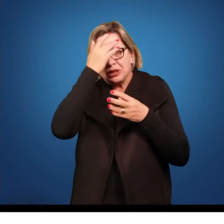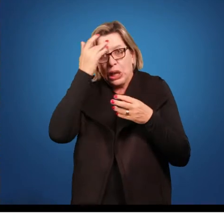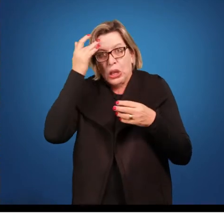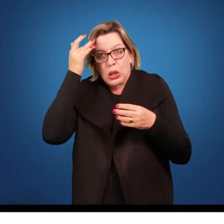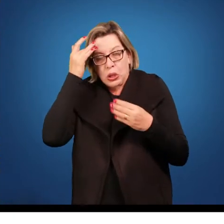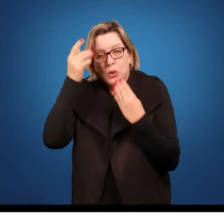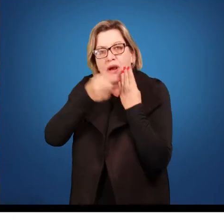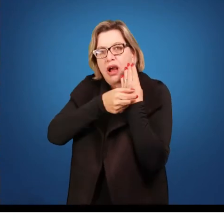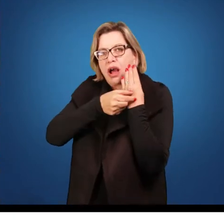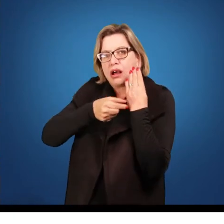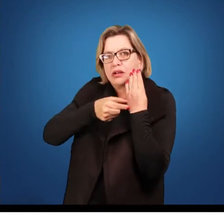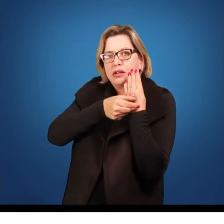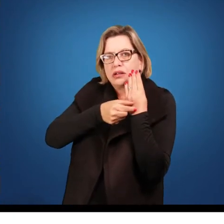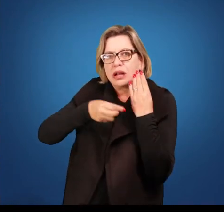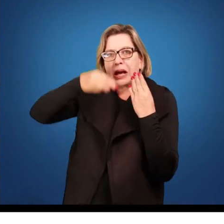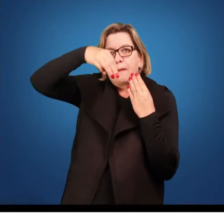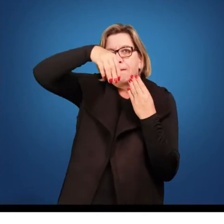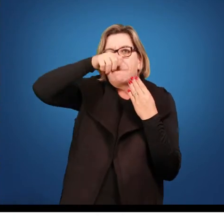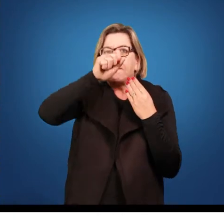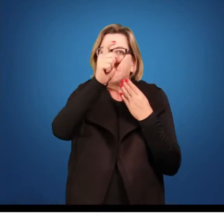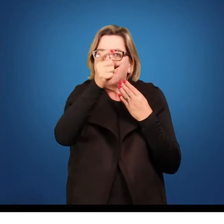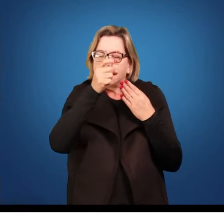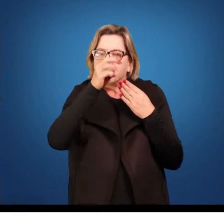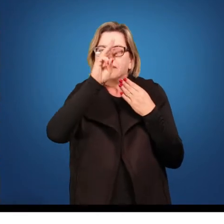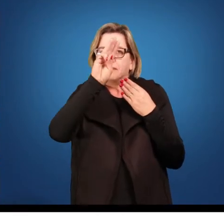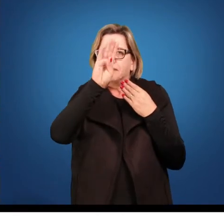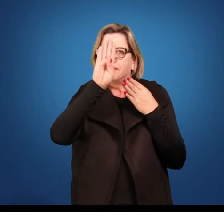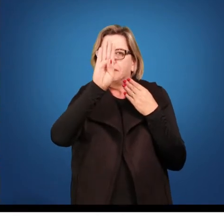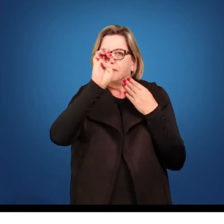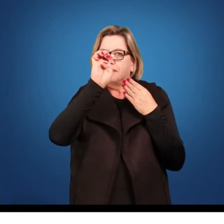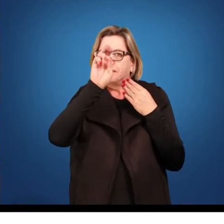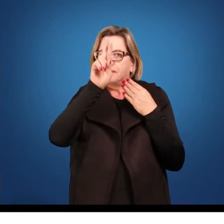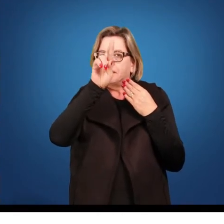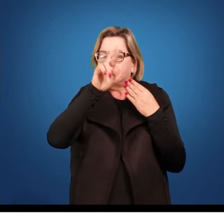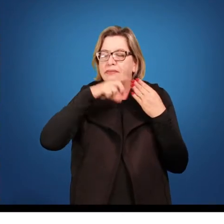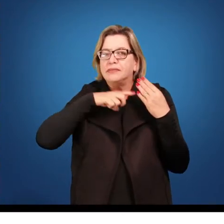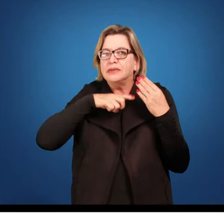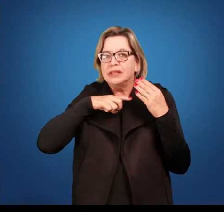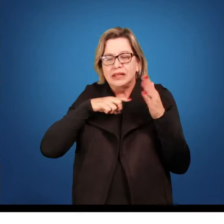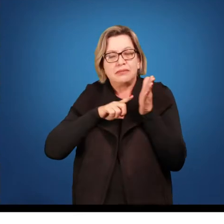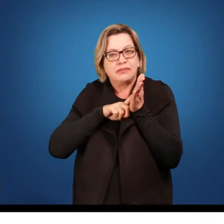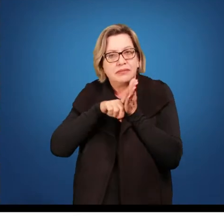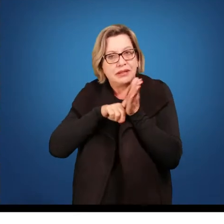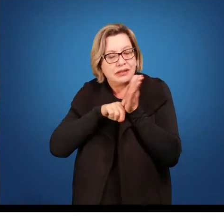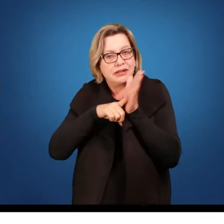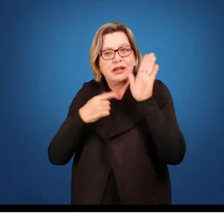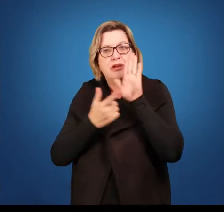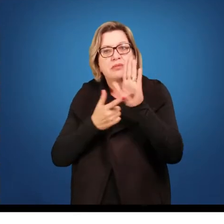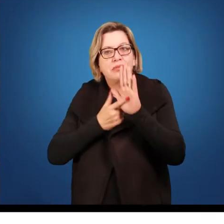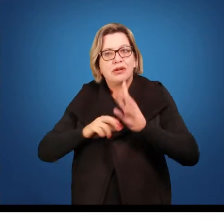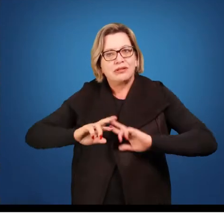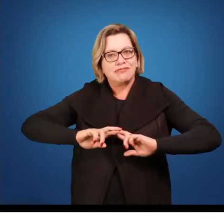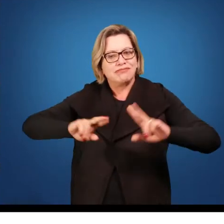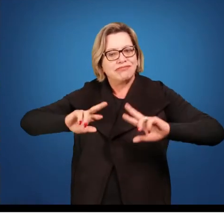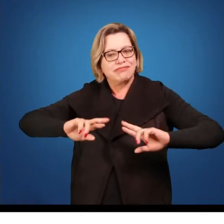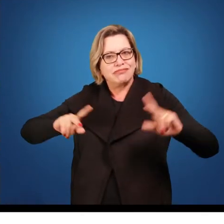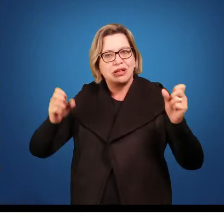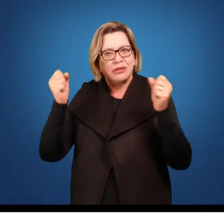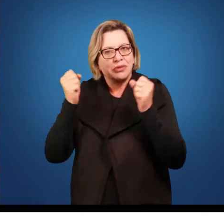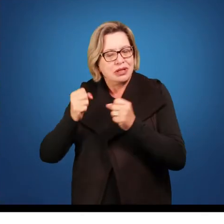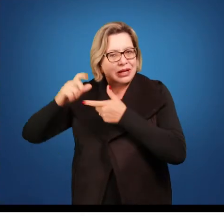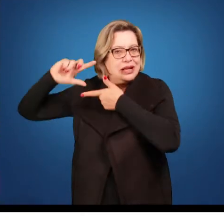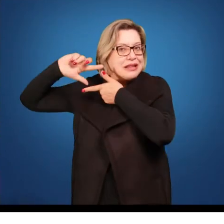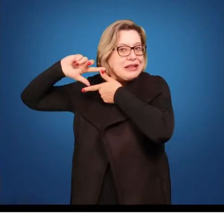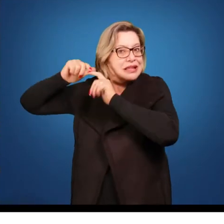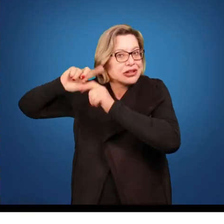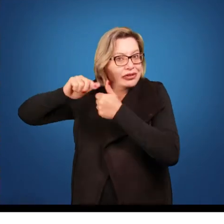alemão chamado Max Weber tem um trabalho muito consistente sobre tipos de poder. Poder tradicional, a